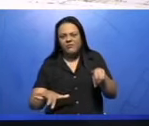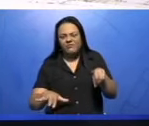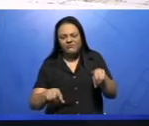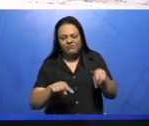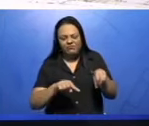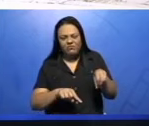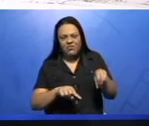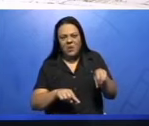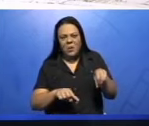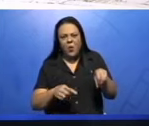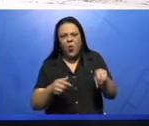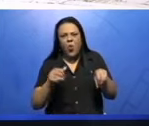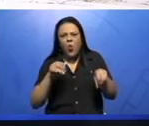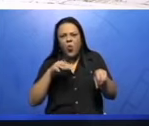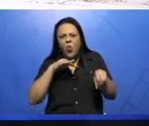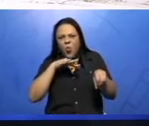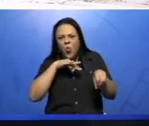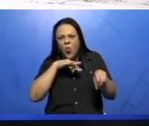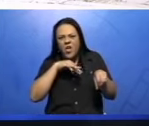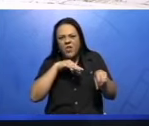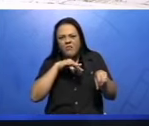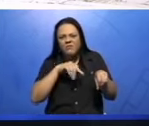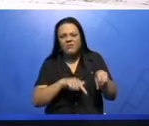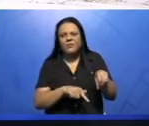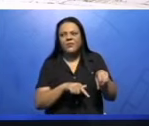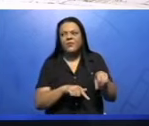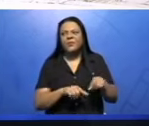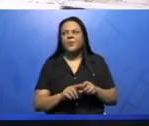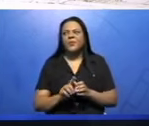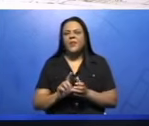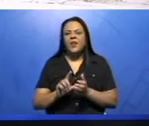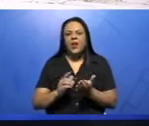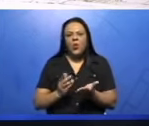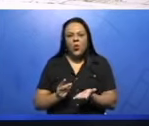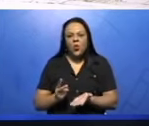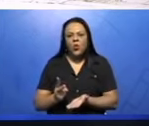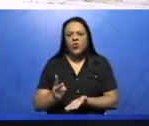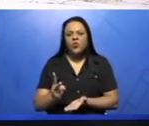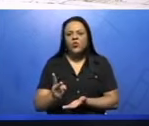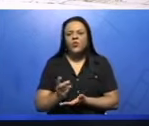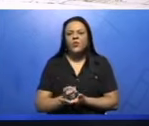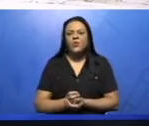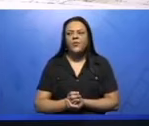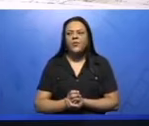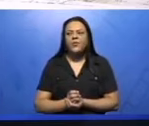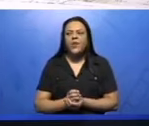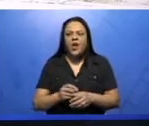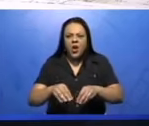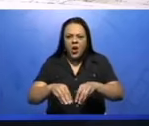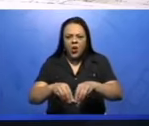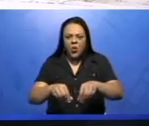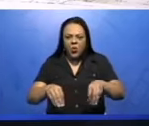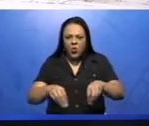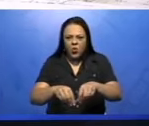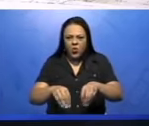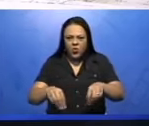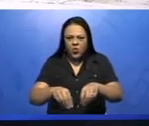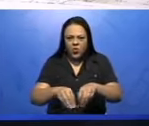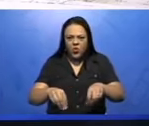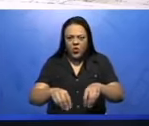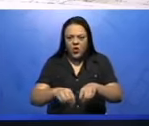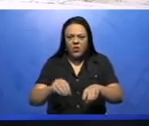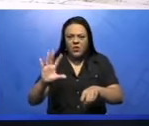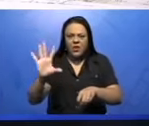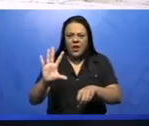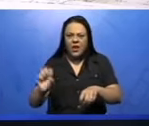Continuando o assunto da agropecuária, na página 292. De maneira geral, o solo no continente é bastante